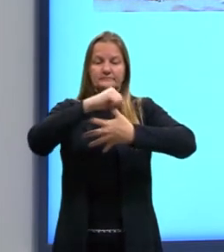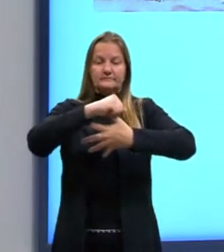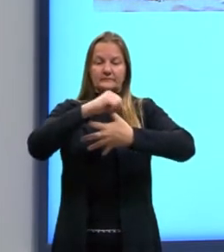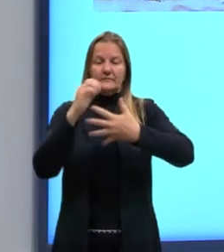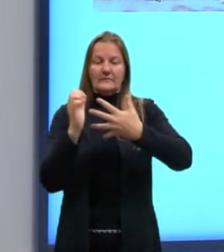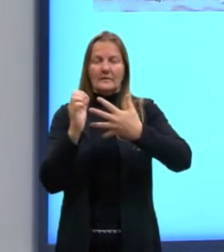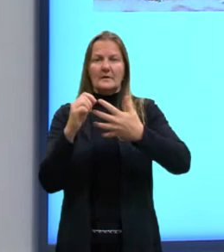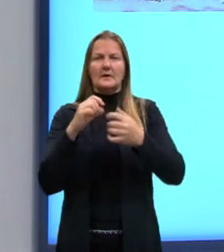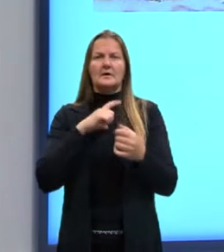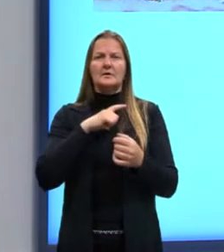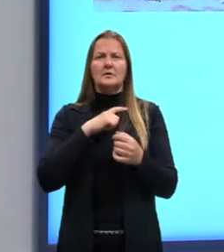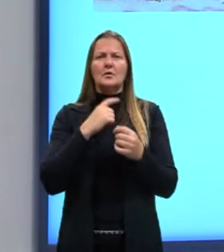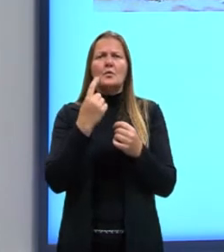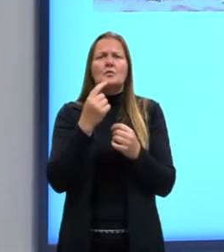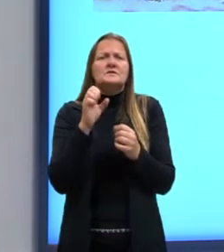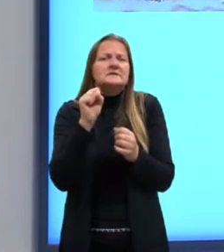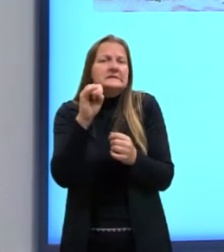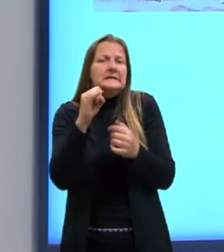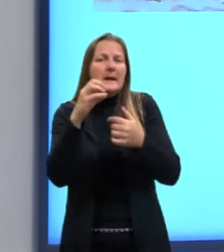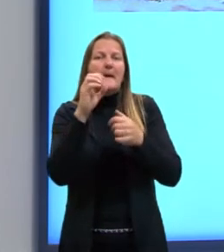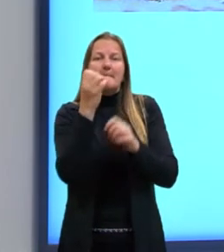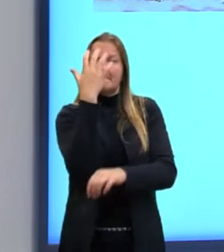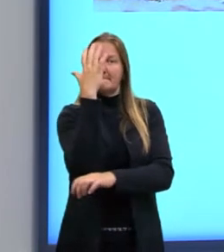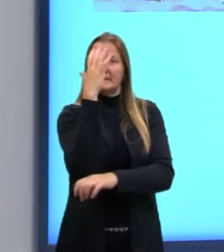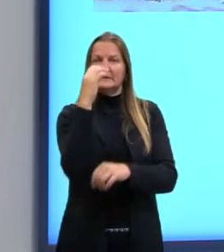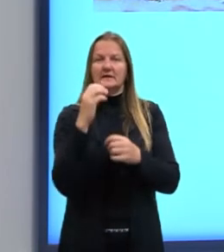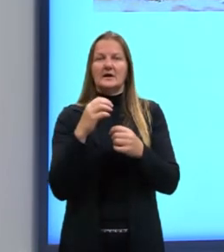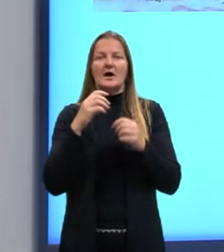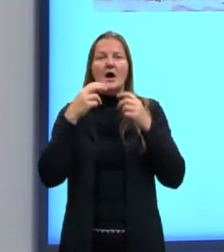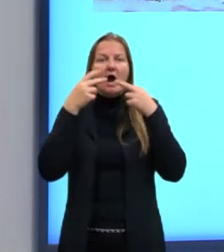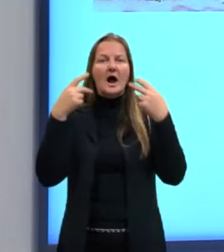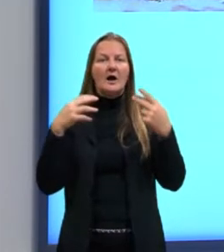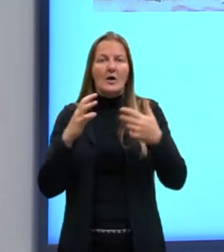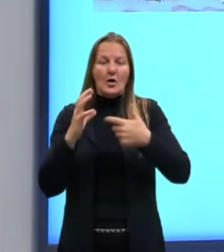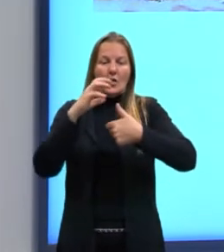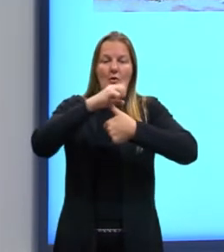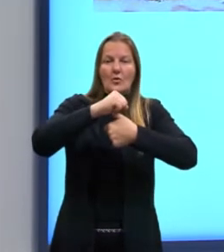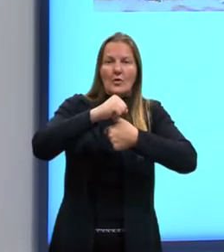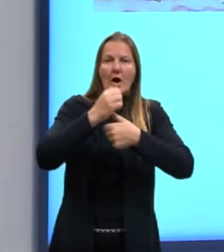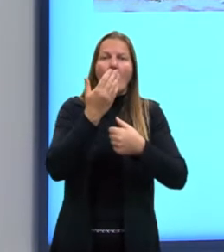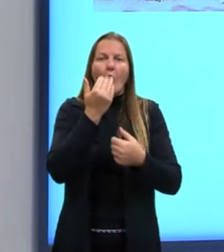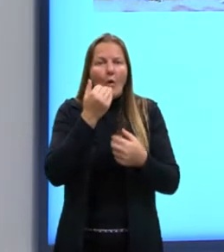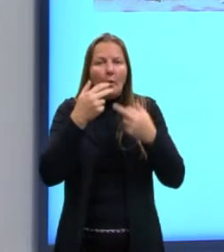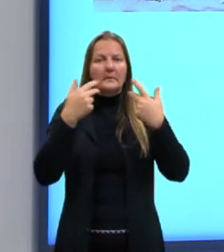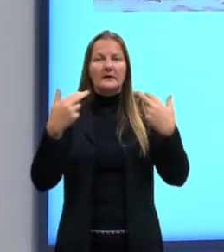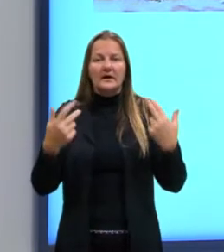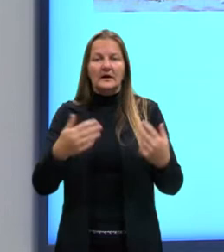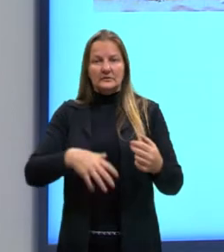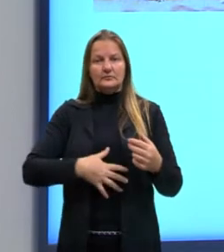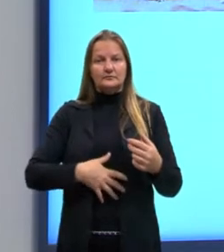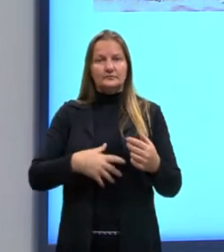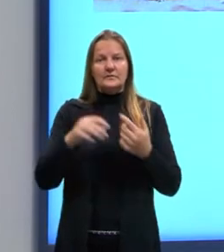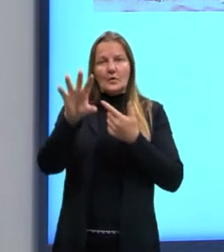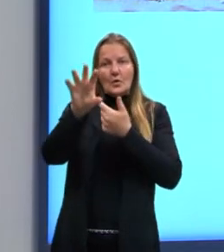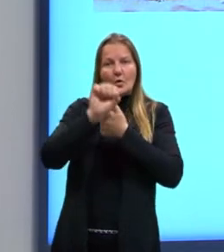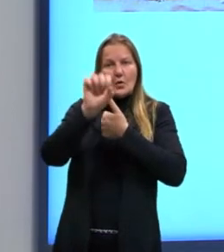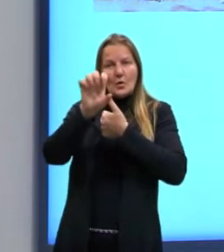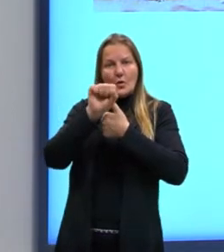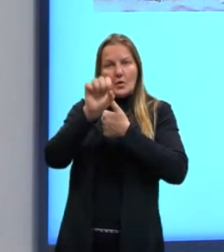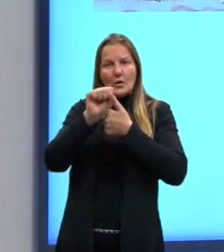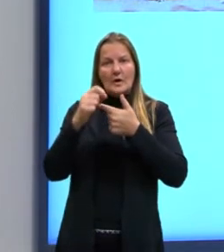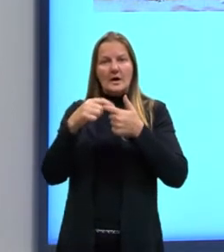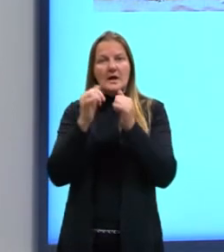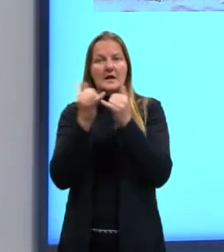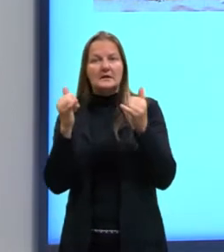exemplo, aqui, nesse desenho. Ele vai estar consumindo esse alimento e ele vai estar absorvendo, então, a